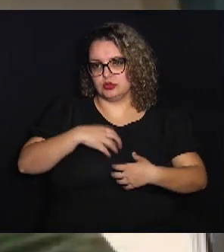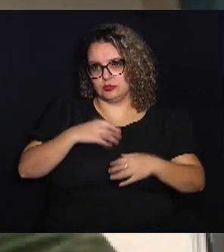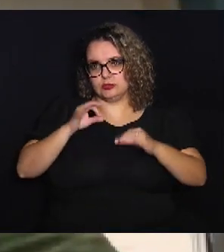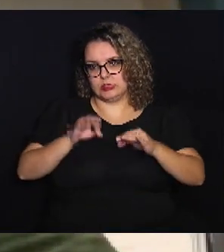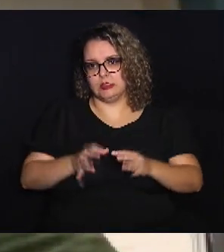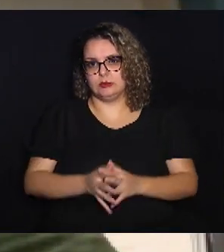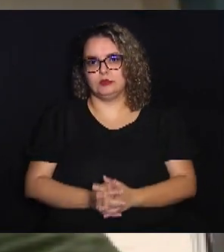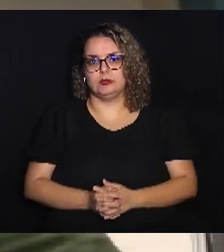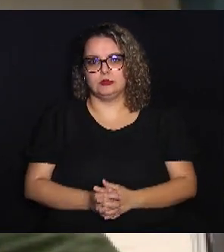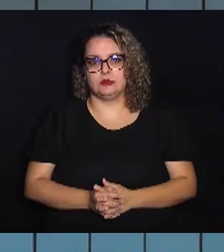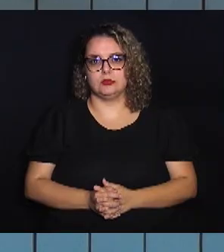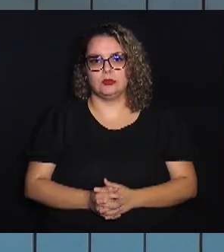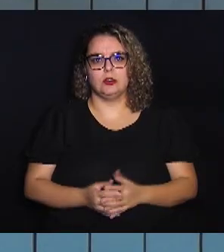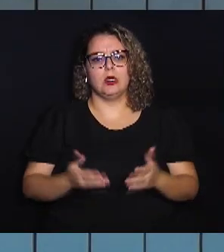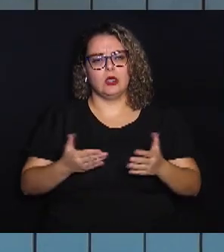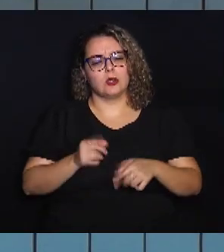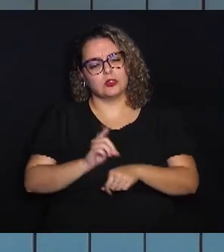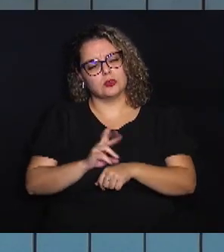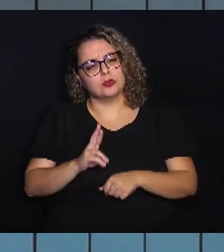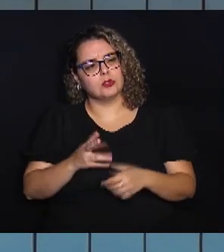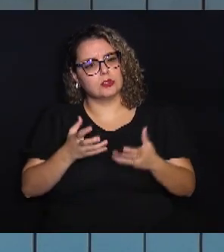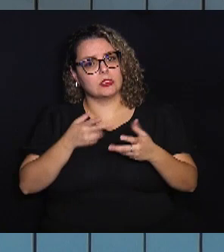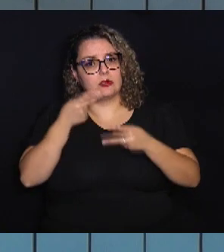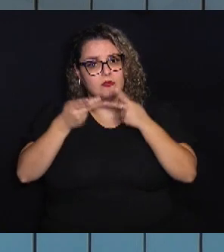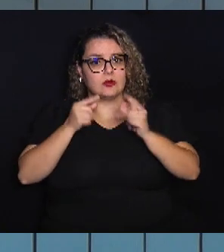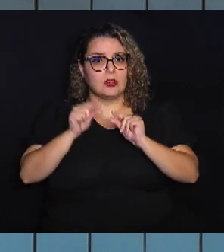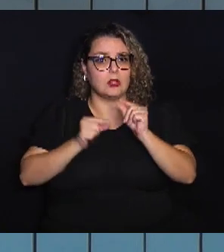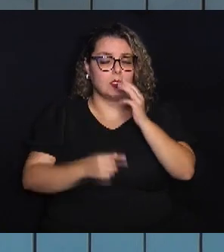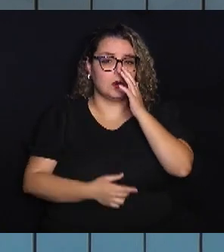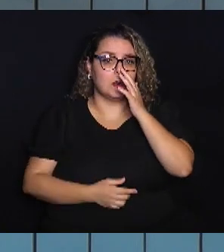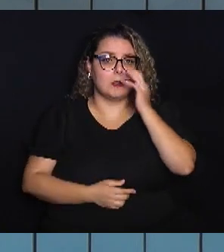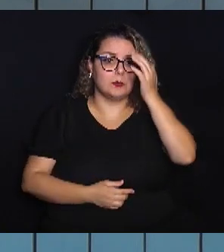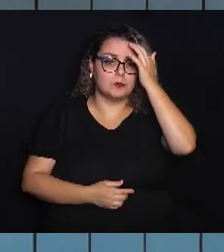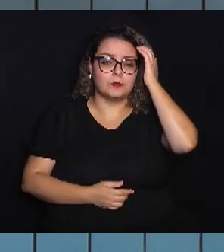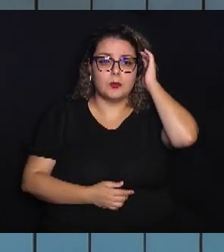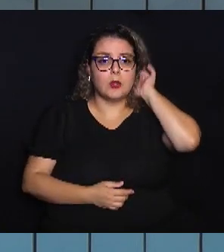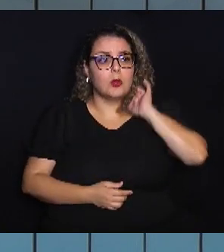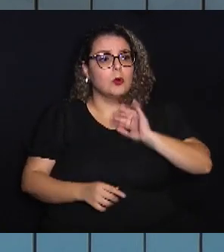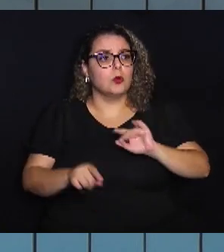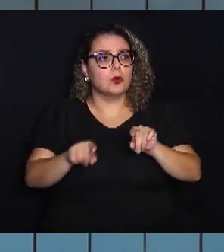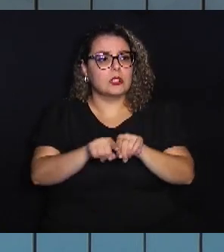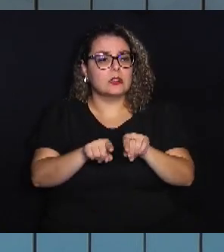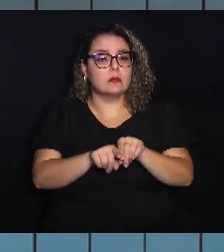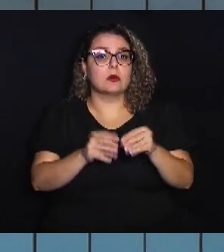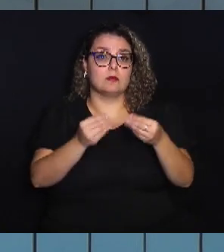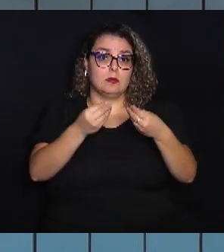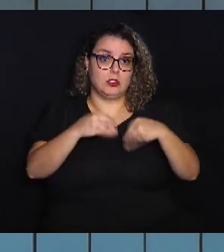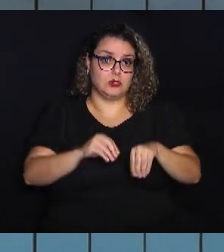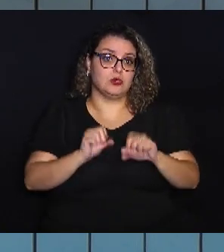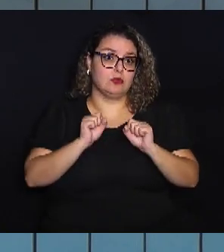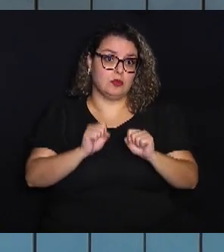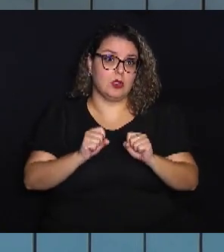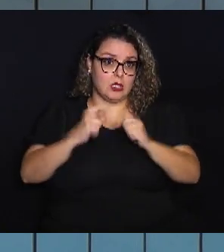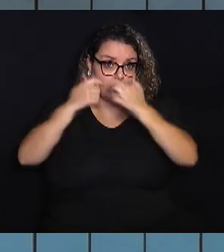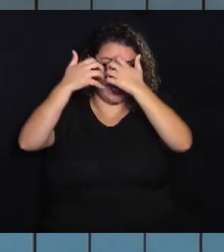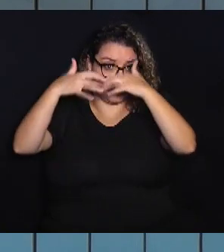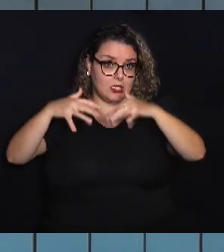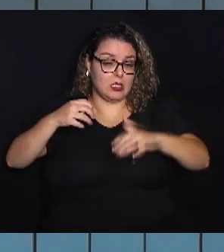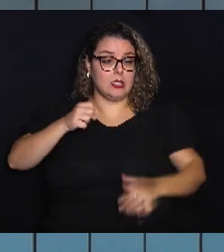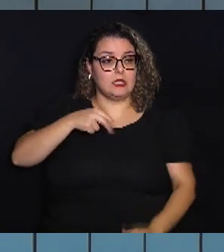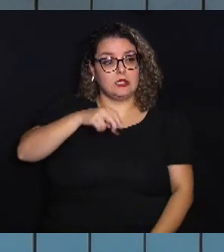adequada. Agora, doutora, queria que você falasse um pouquinho o que também pode prejudicar a